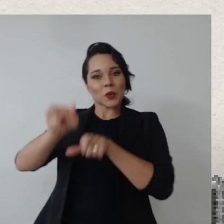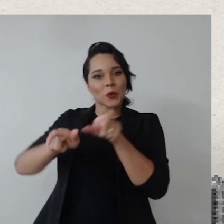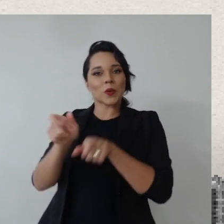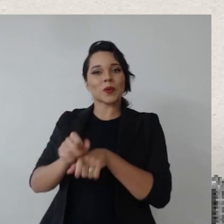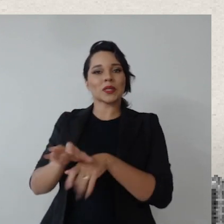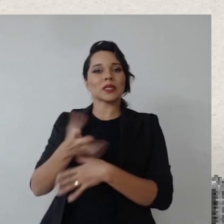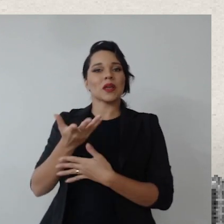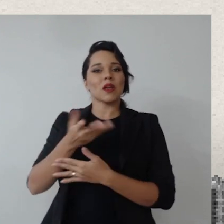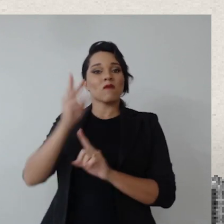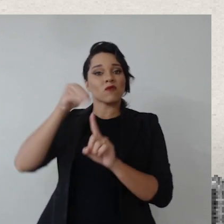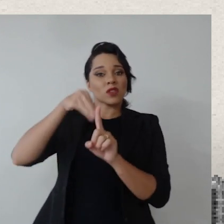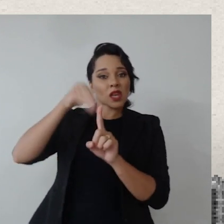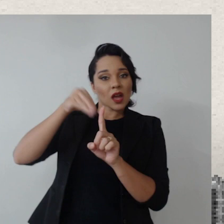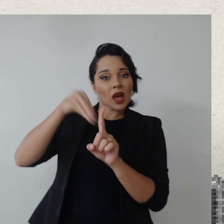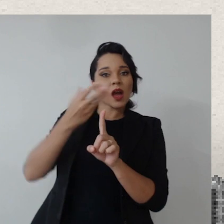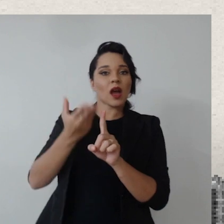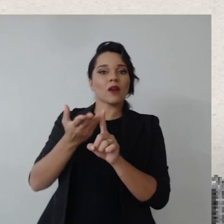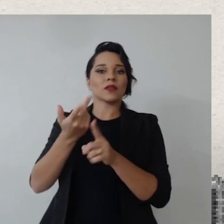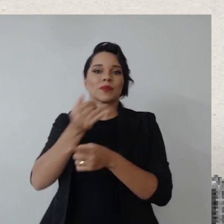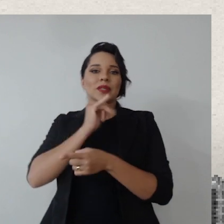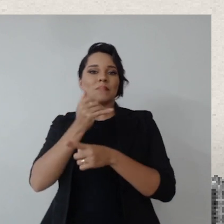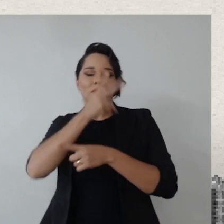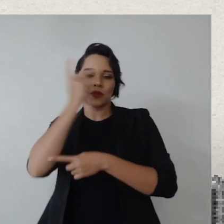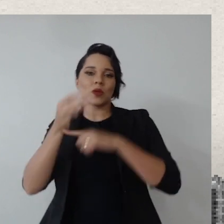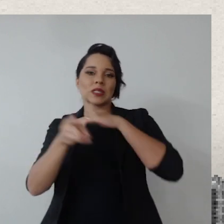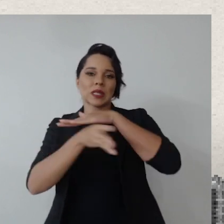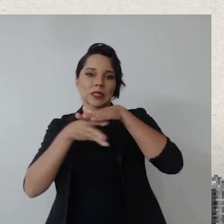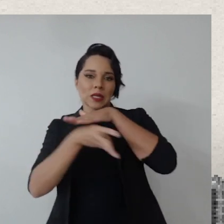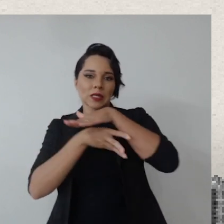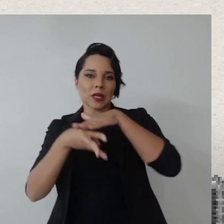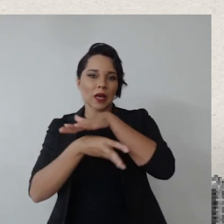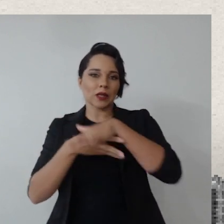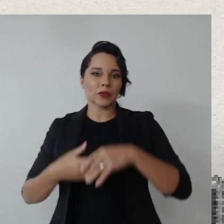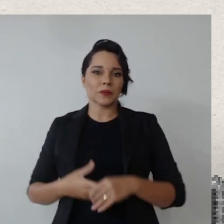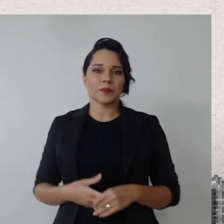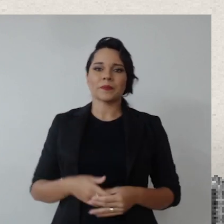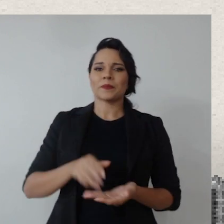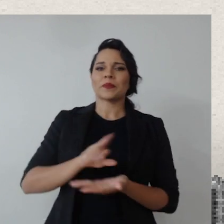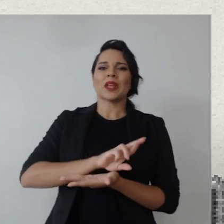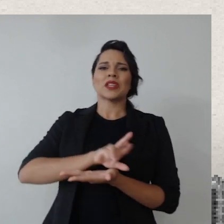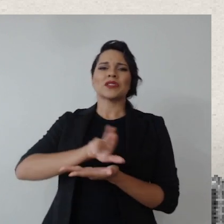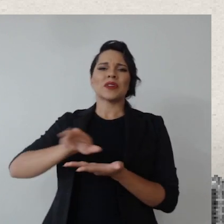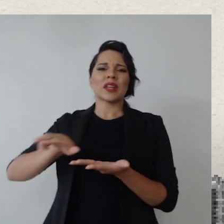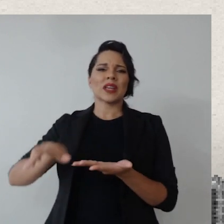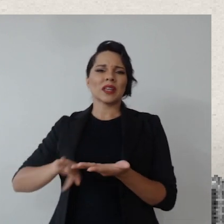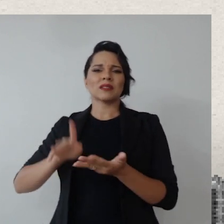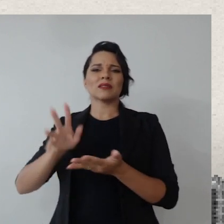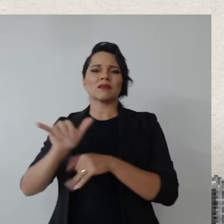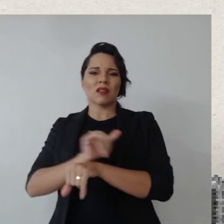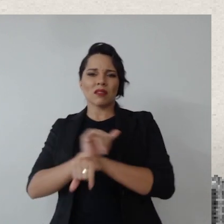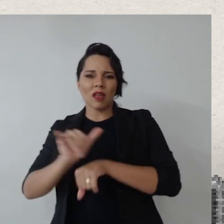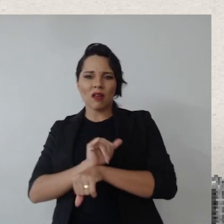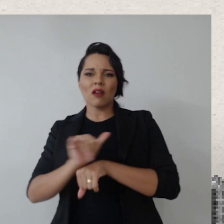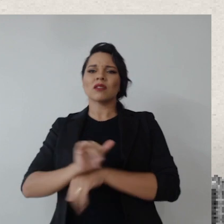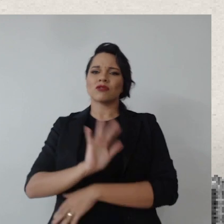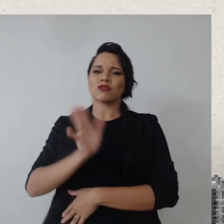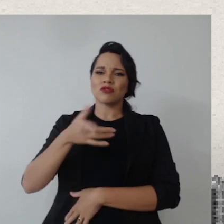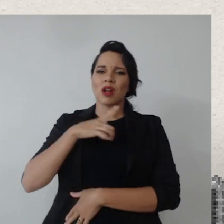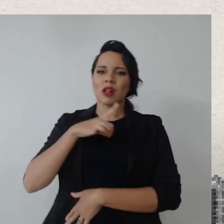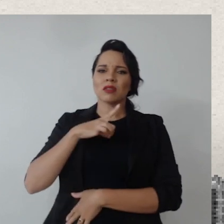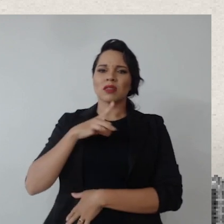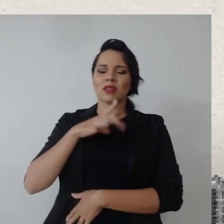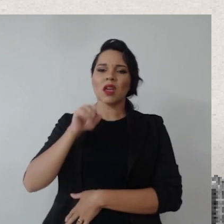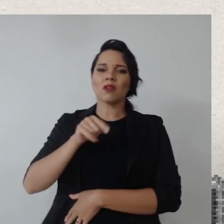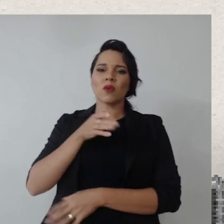vulneráveis, né? Como terceirizados. E várias medidas têm sido tomadas para